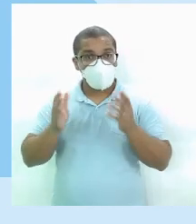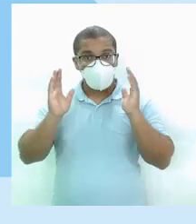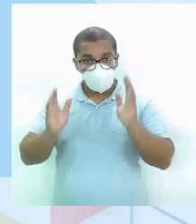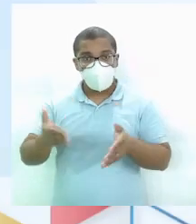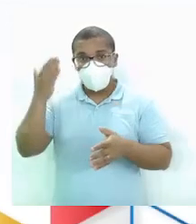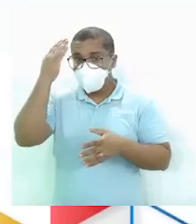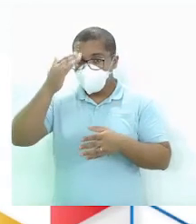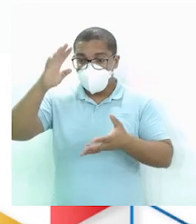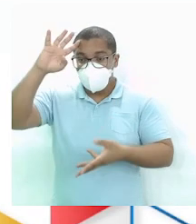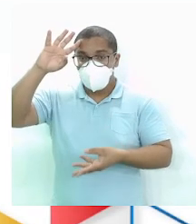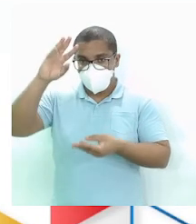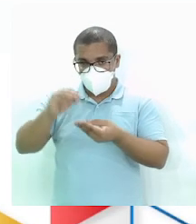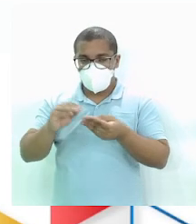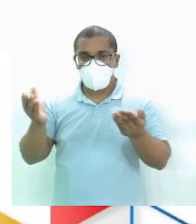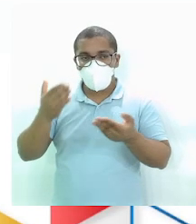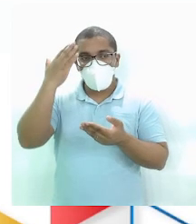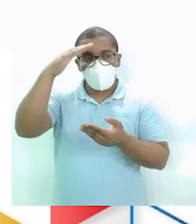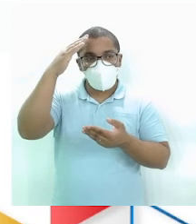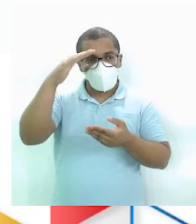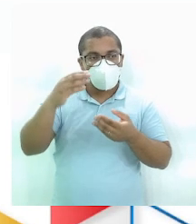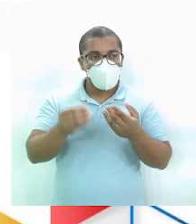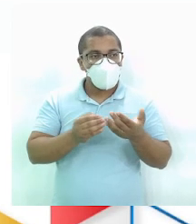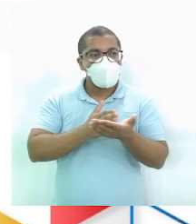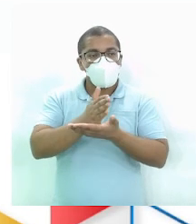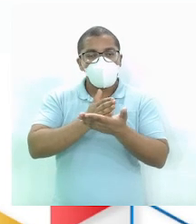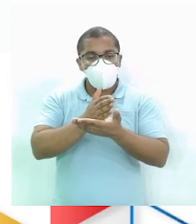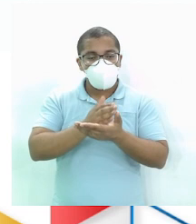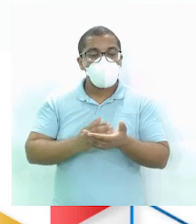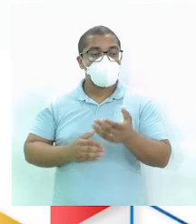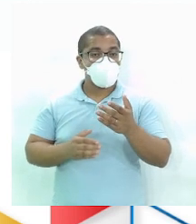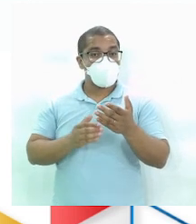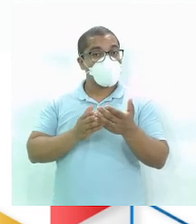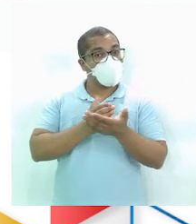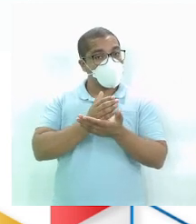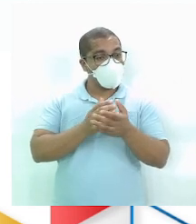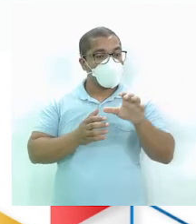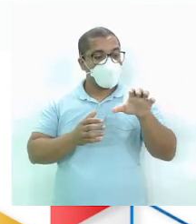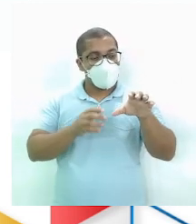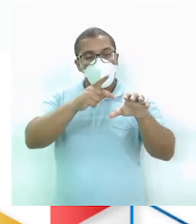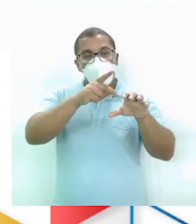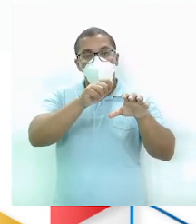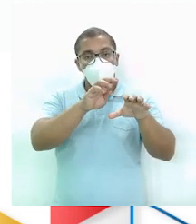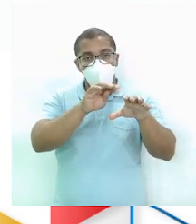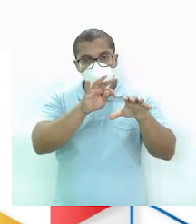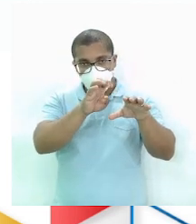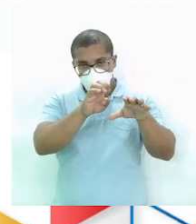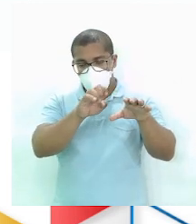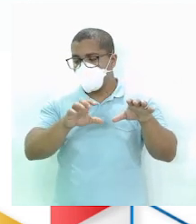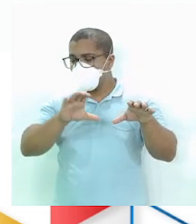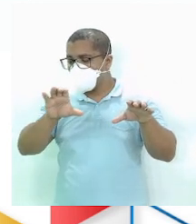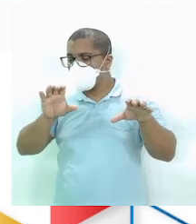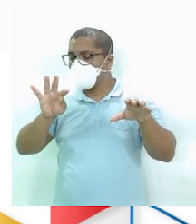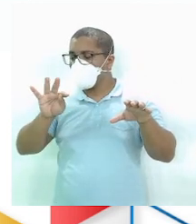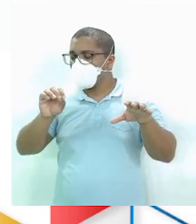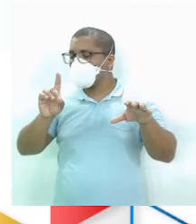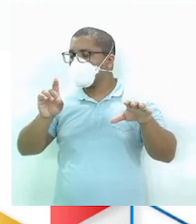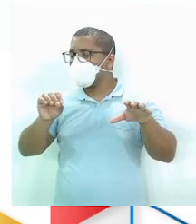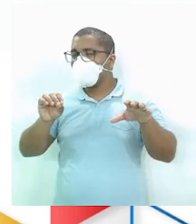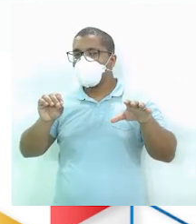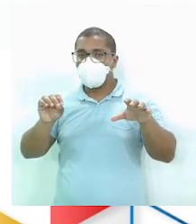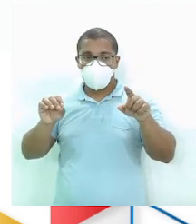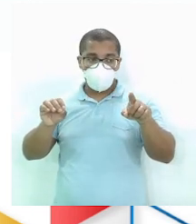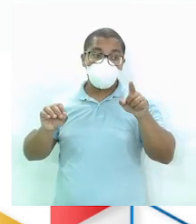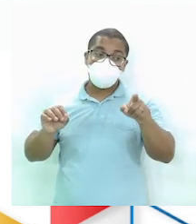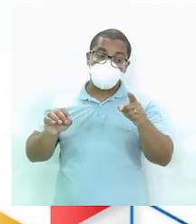vai entender Quem é a parte Quem é o todo Ok? O todo foi dividido Em três partes E a